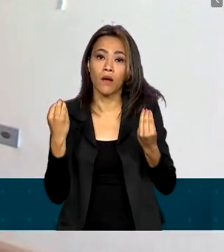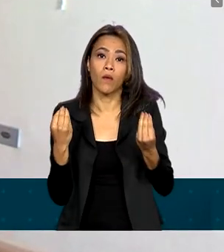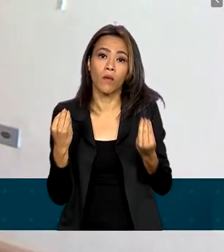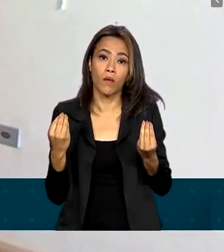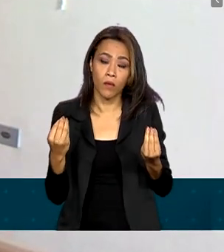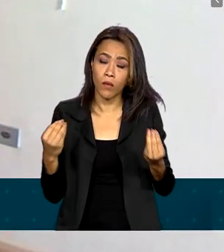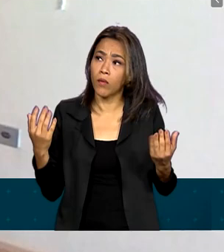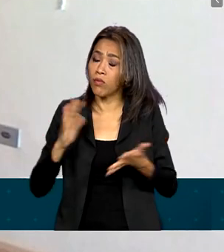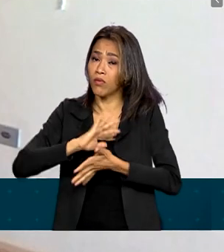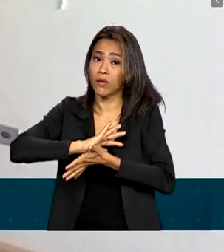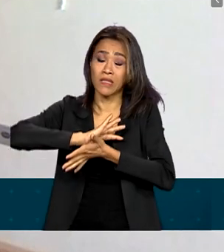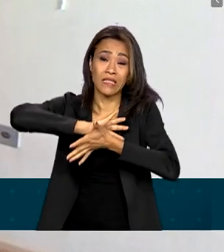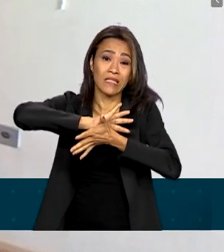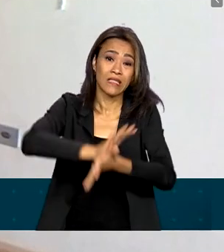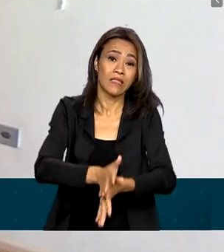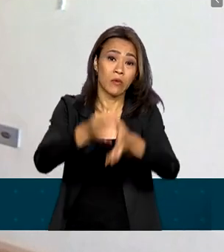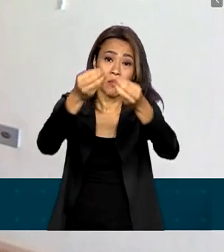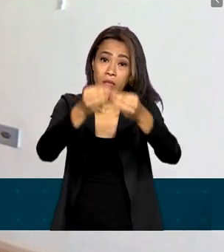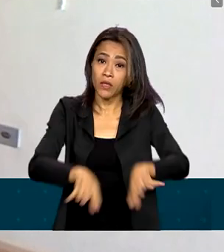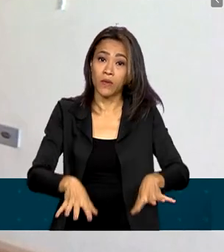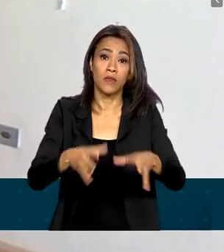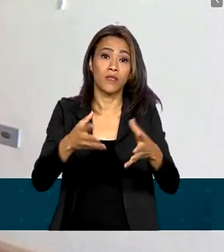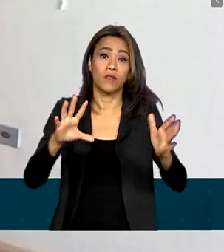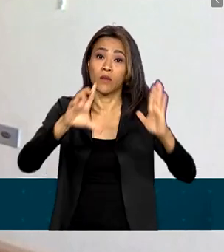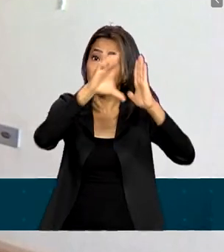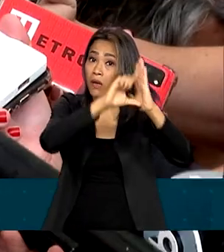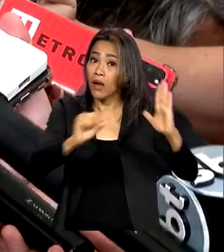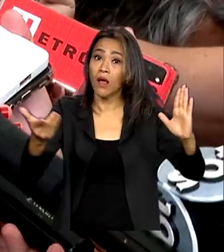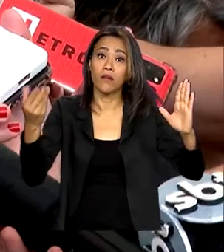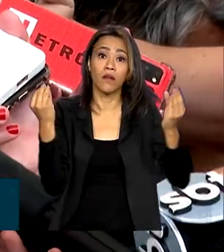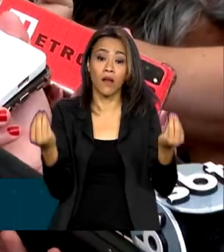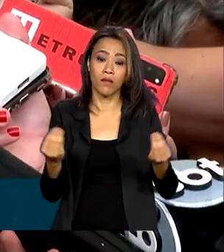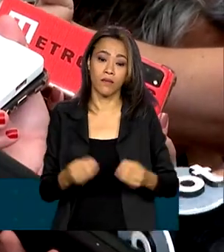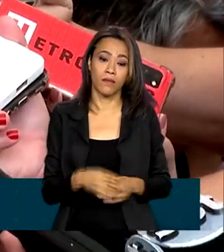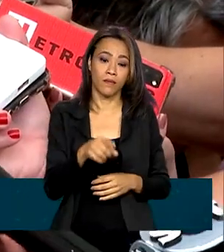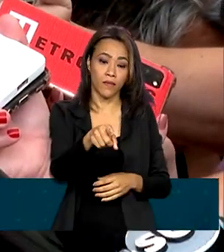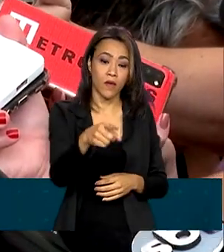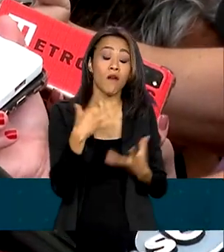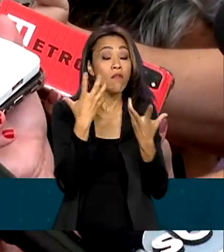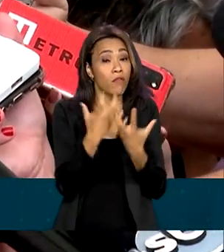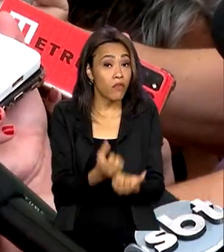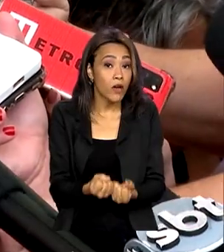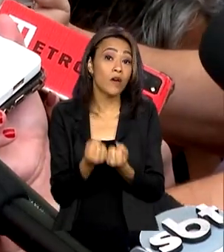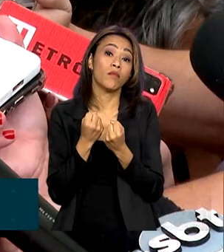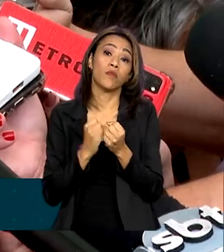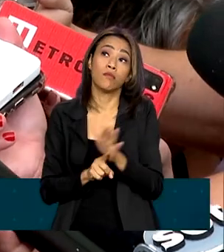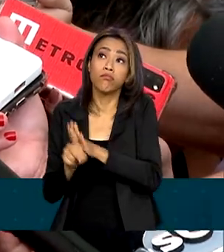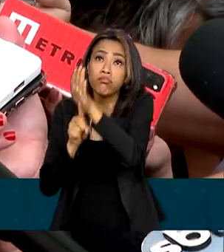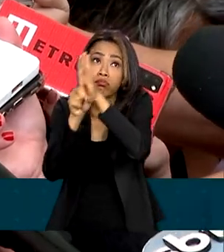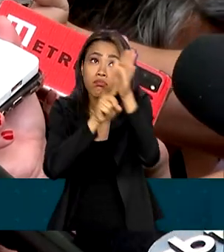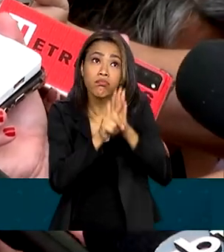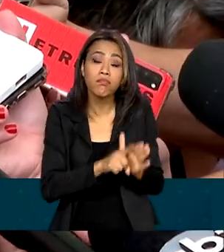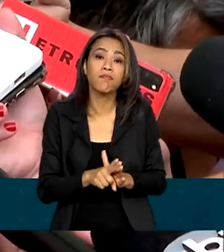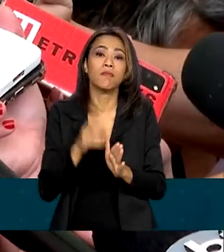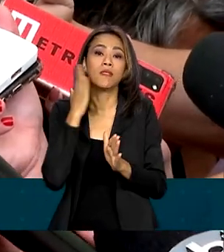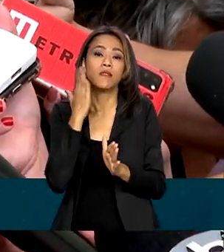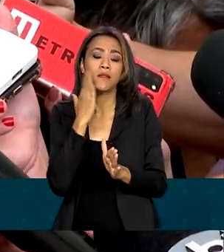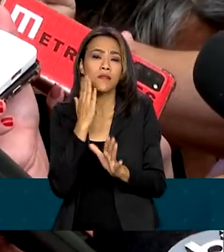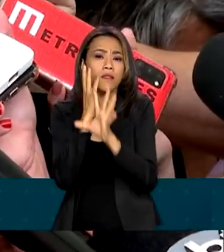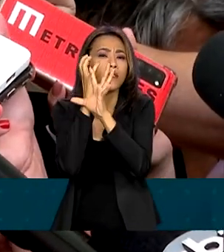arquitetura como é o modernismo em Brasília, como são os palácios. Está sendo feito um levantamento de patrimônio,